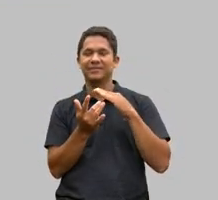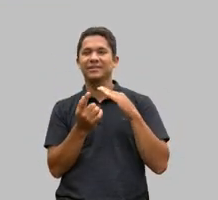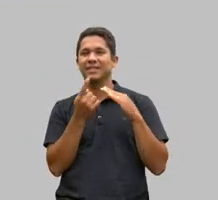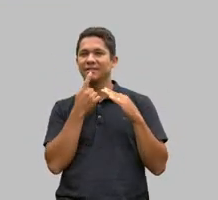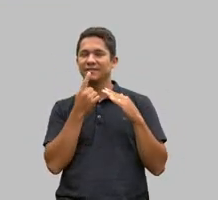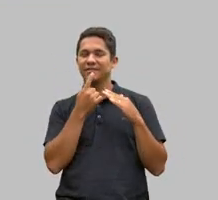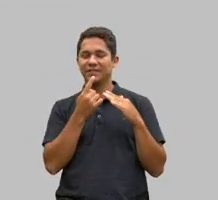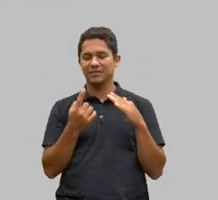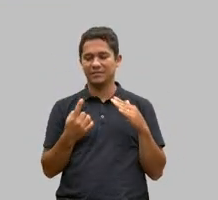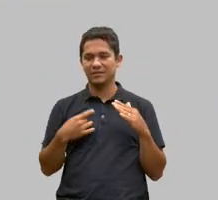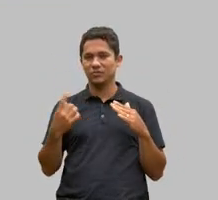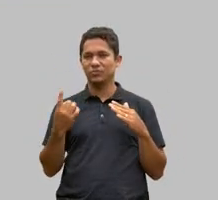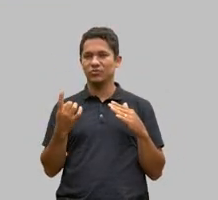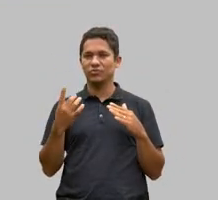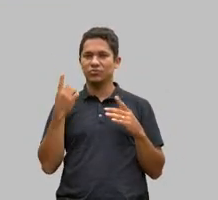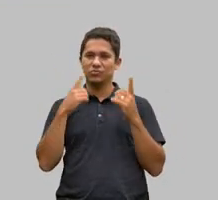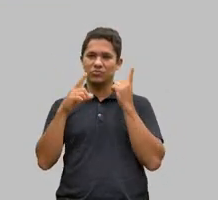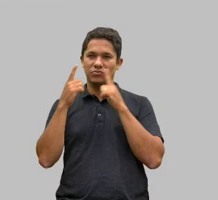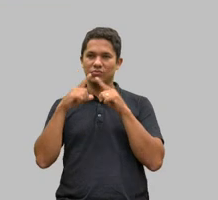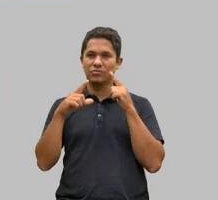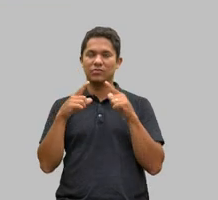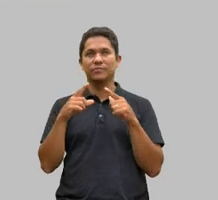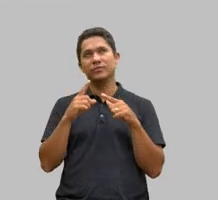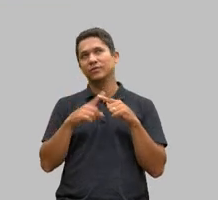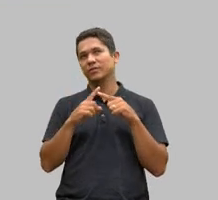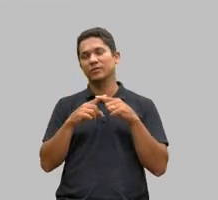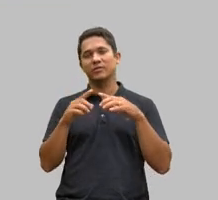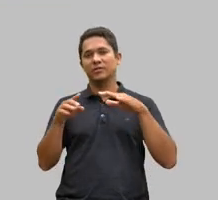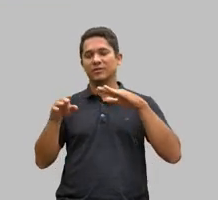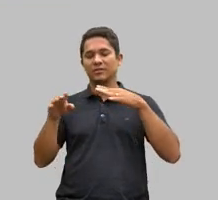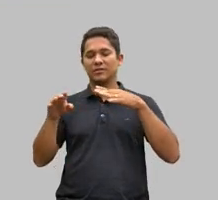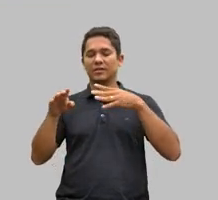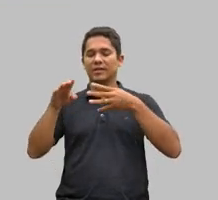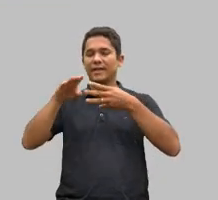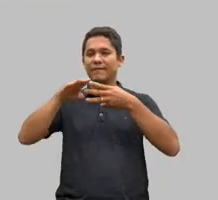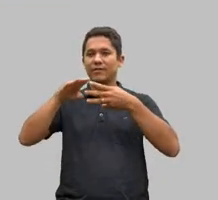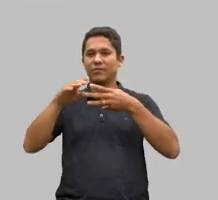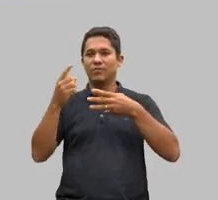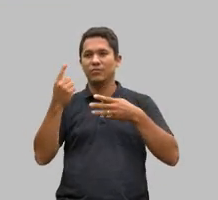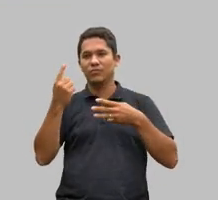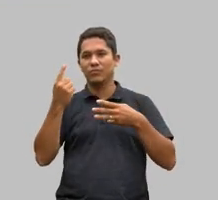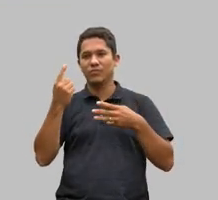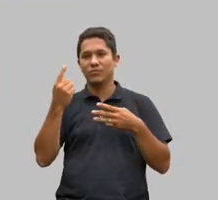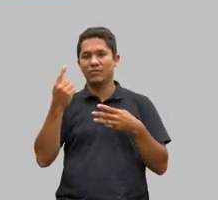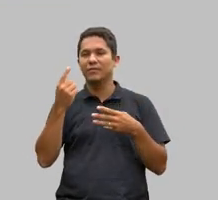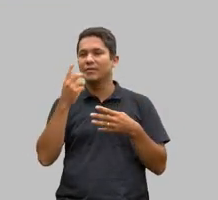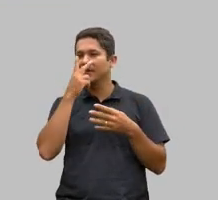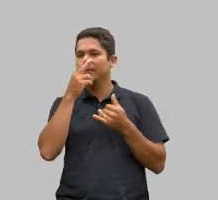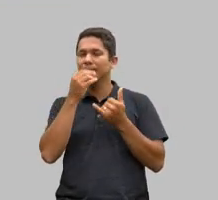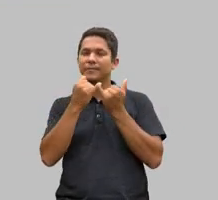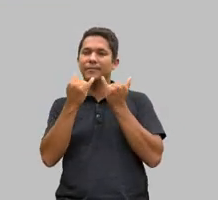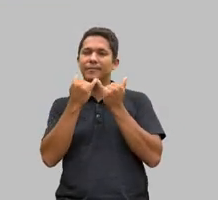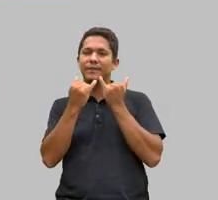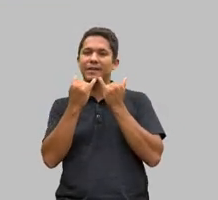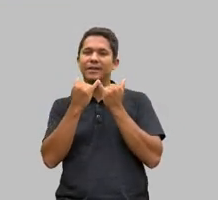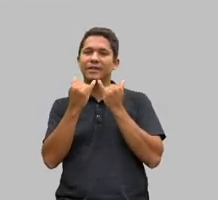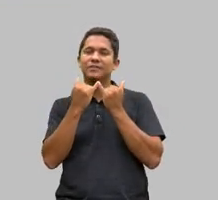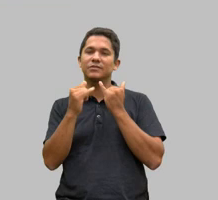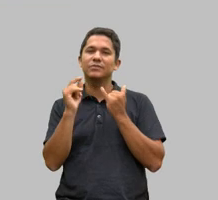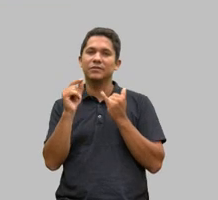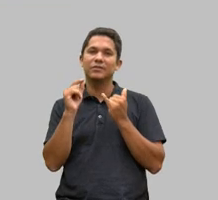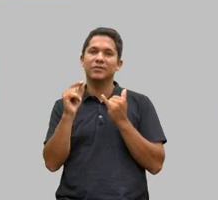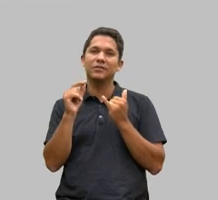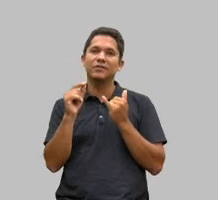só claro porque são autistas nível 1 isso acaba dando a falsa impressão de que esse